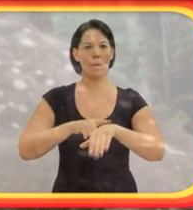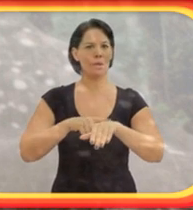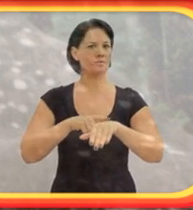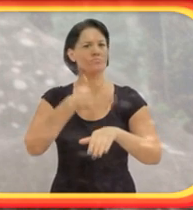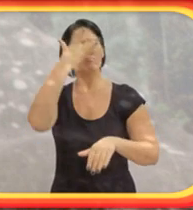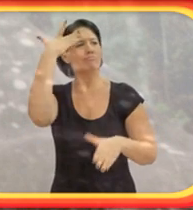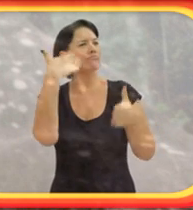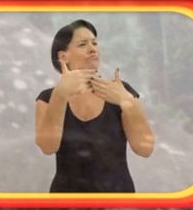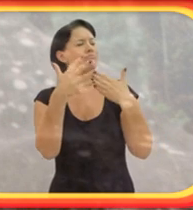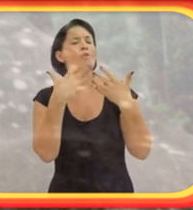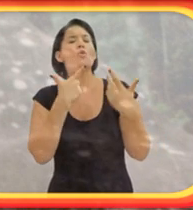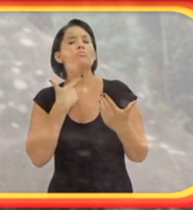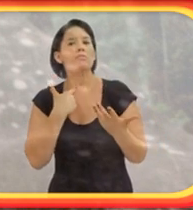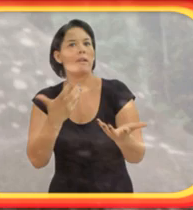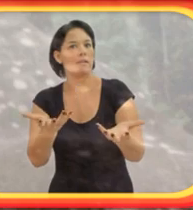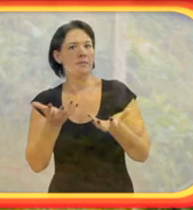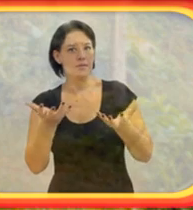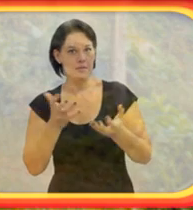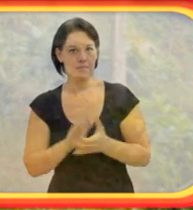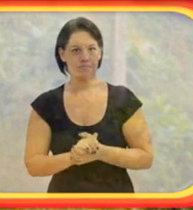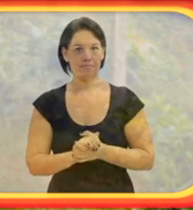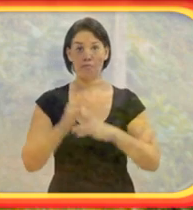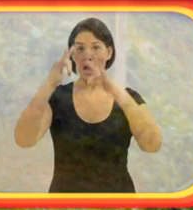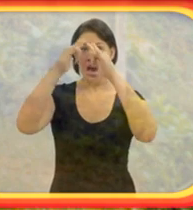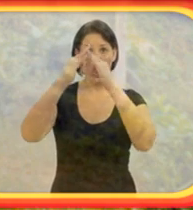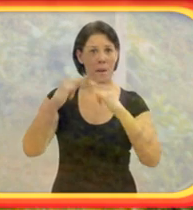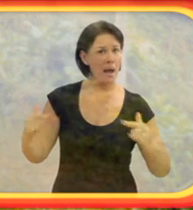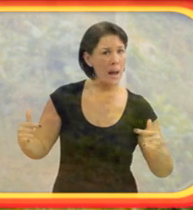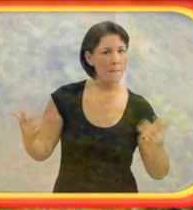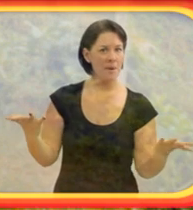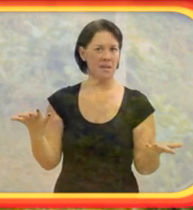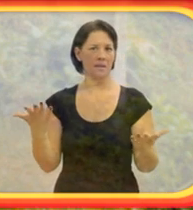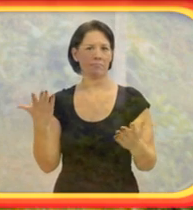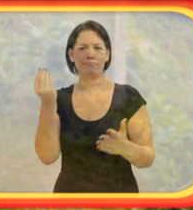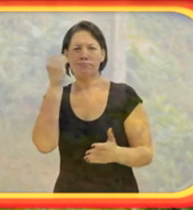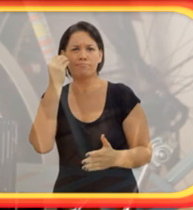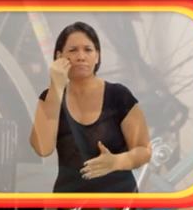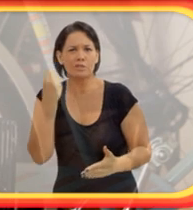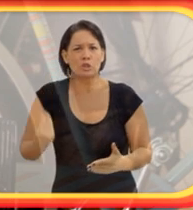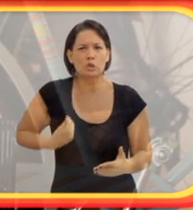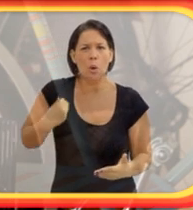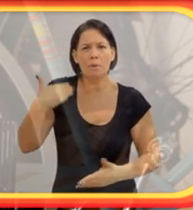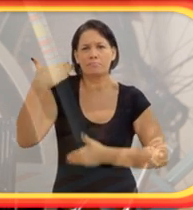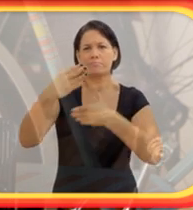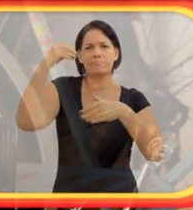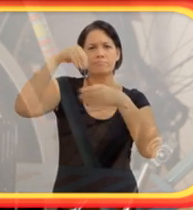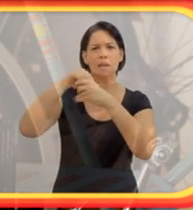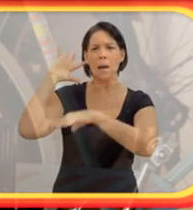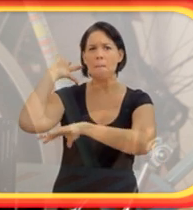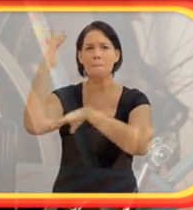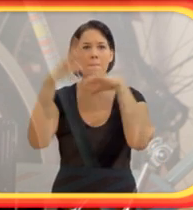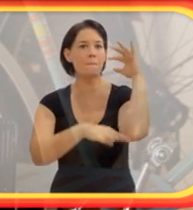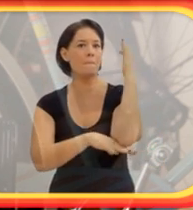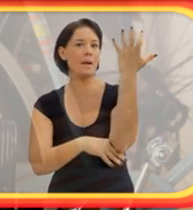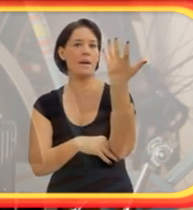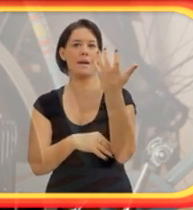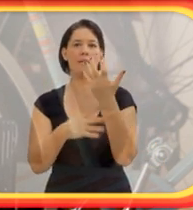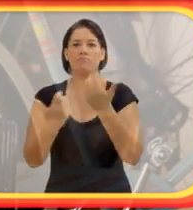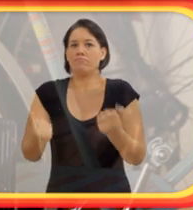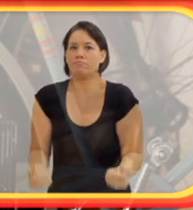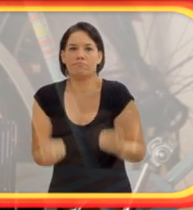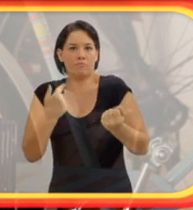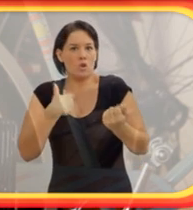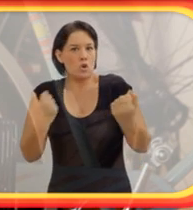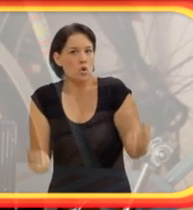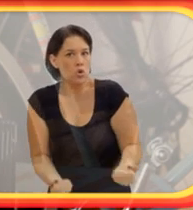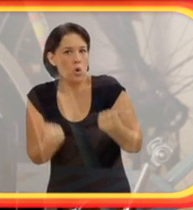acampamento, de teste de sobrevivência na mata, sendo carregado no colo por eles, comendo inseto e raiz, porque eu não podia comer nada sozinho, que eles tinham que